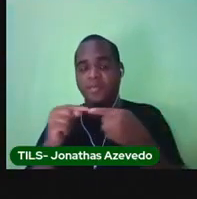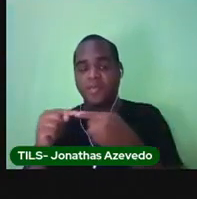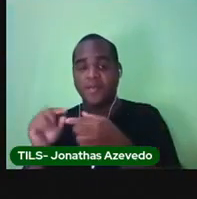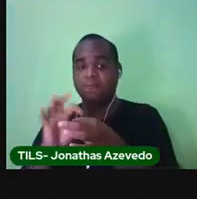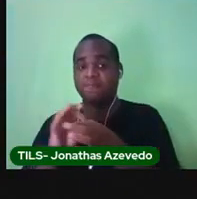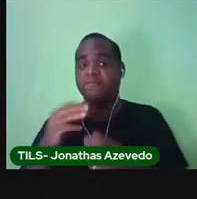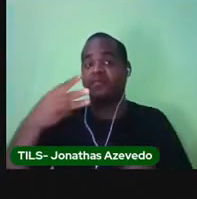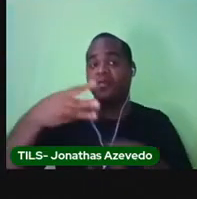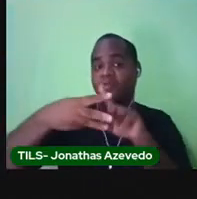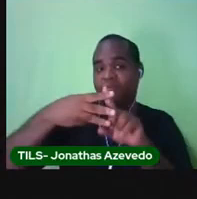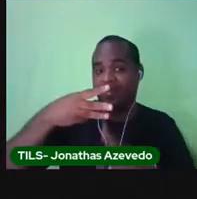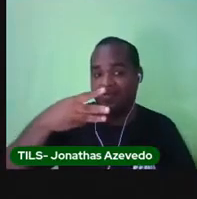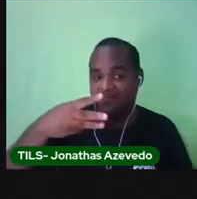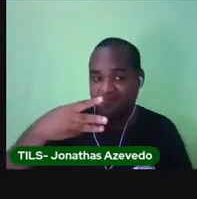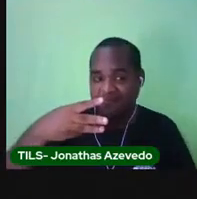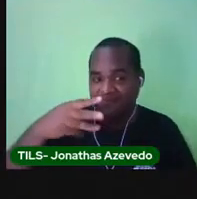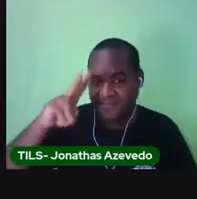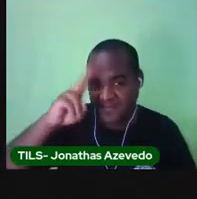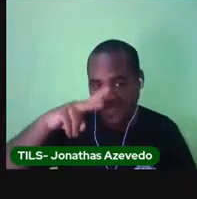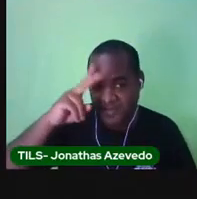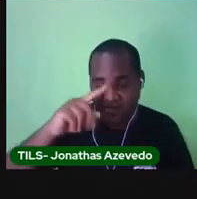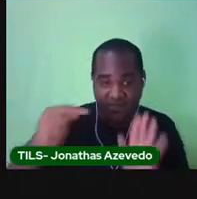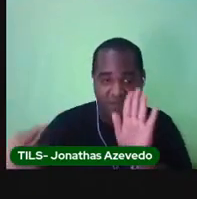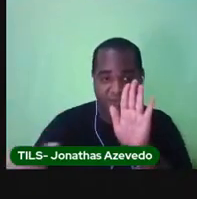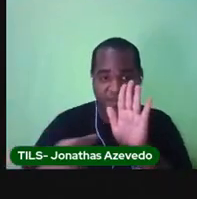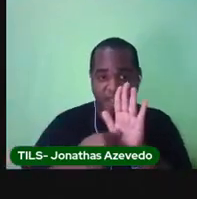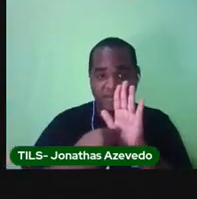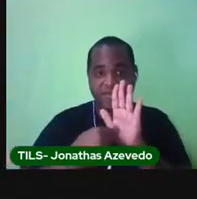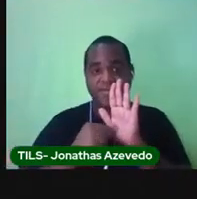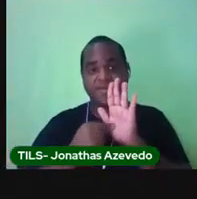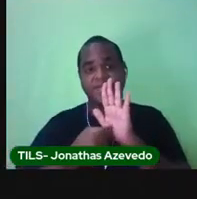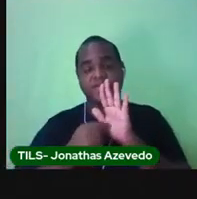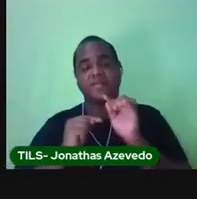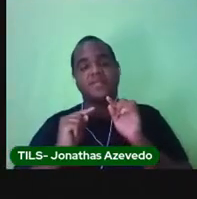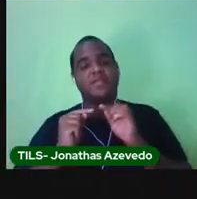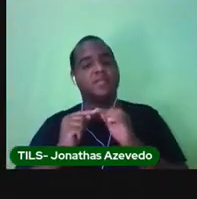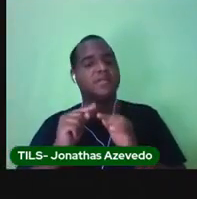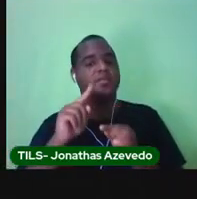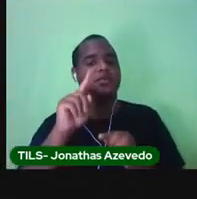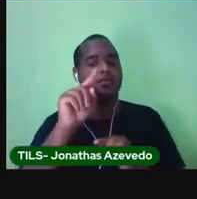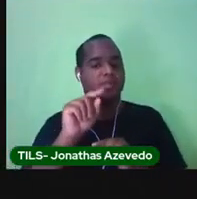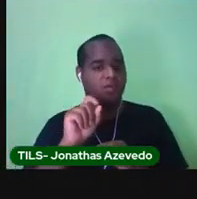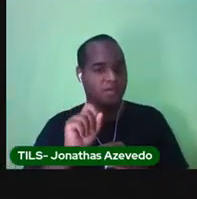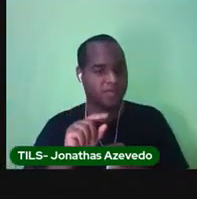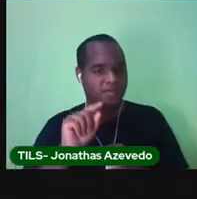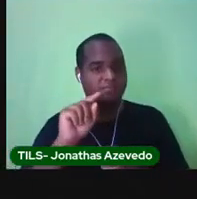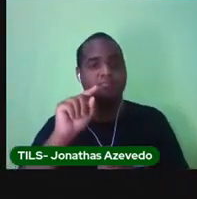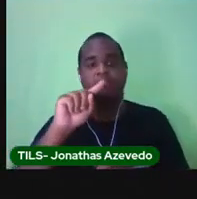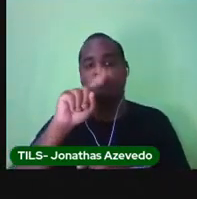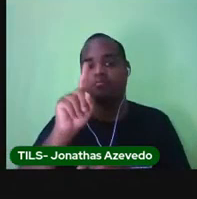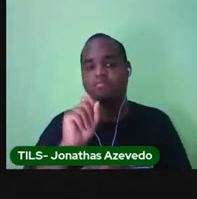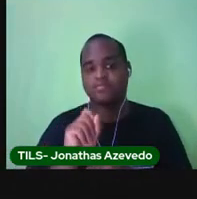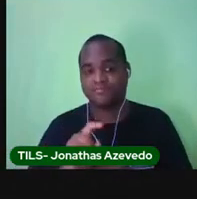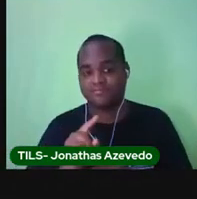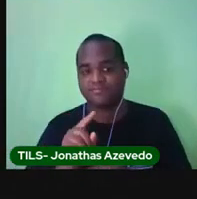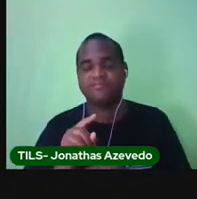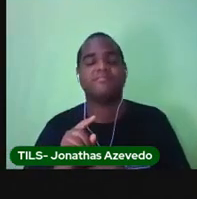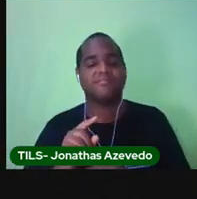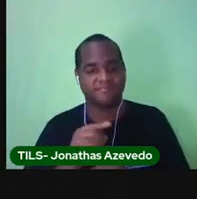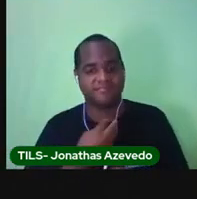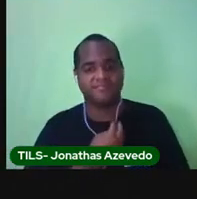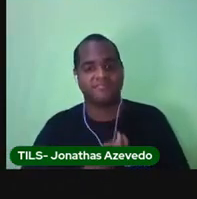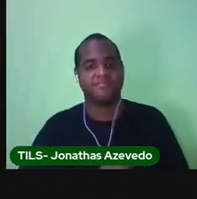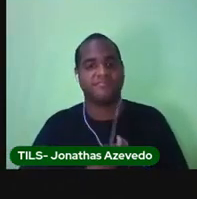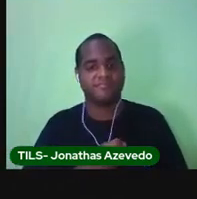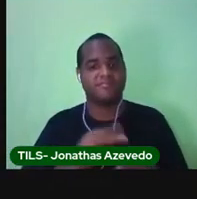os três que nós estudamos? Ponto final, interrogação e exclamação. Vamos